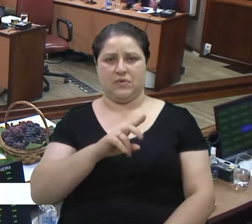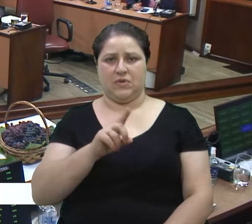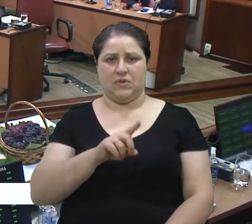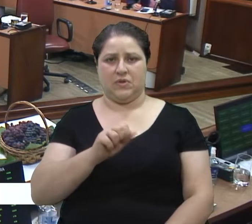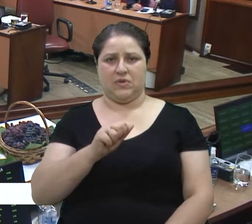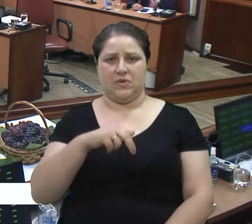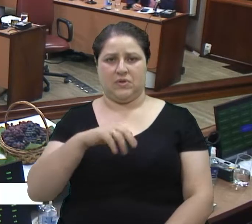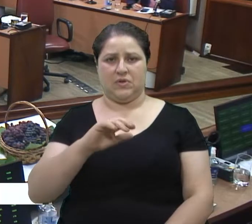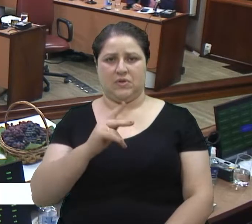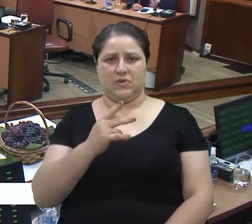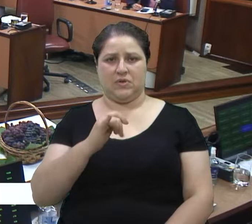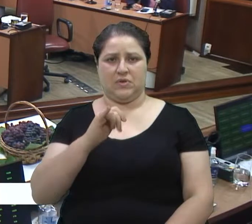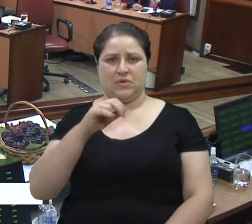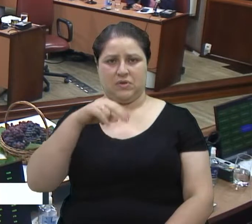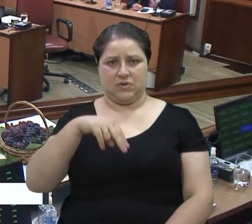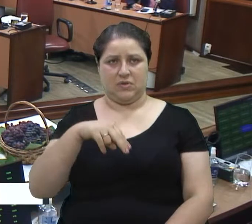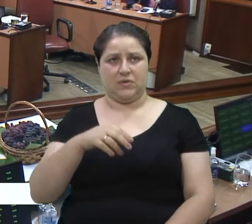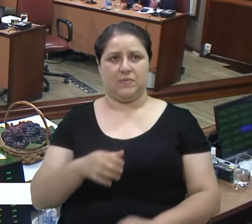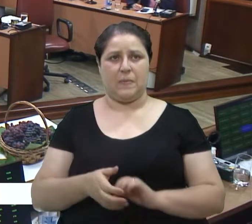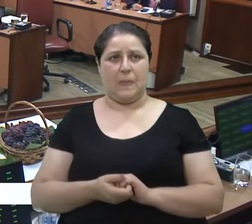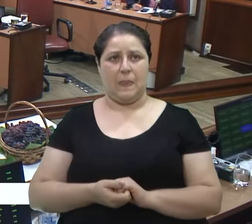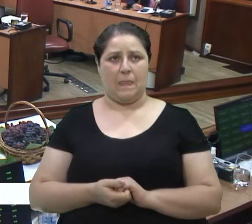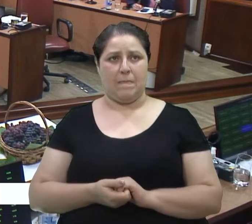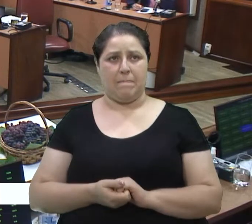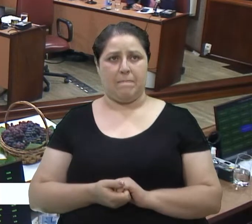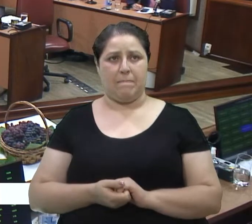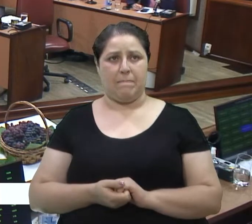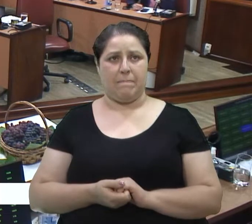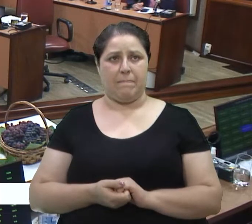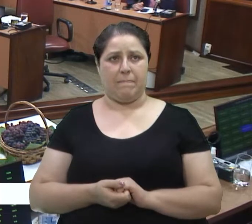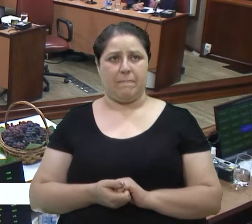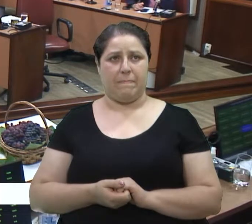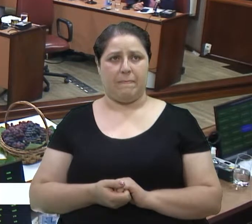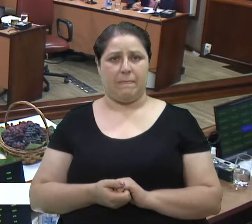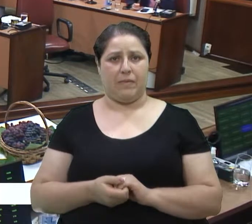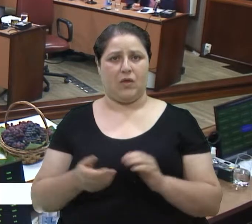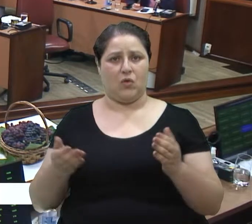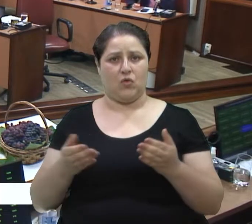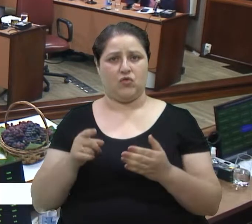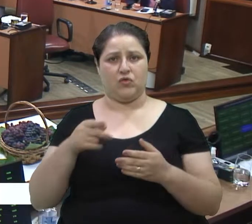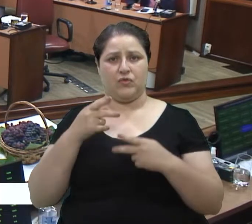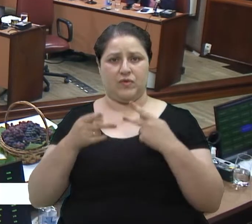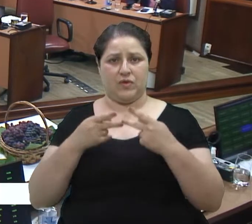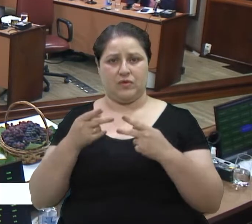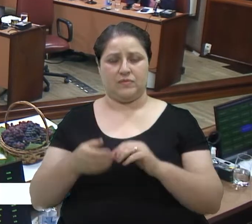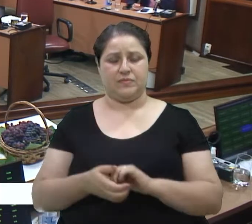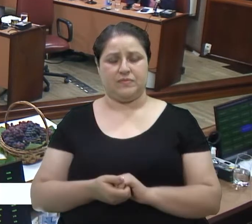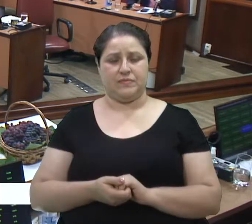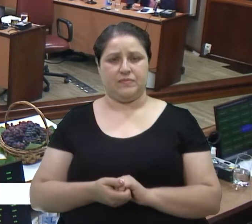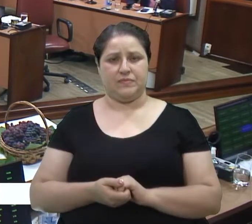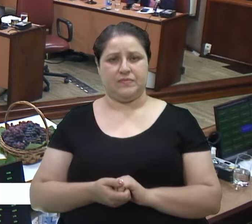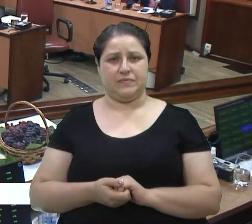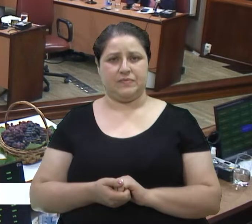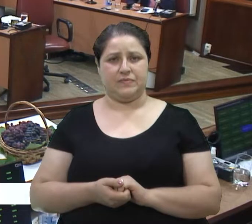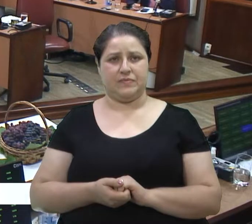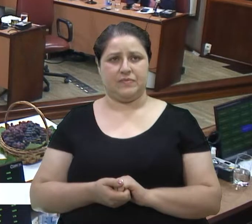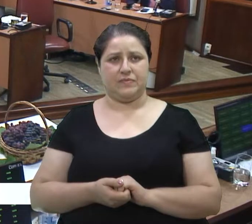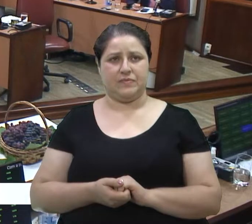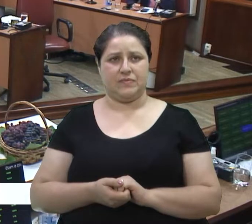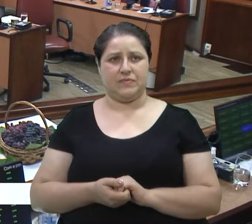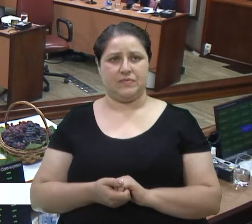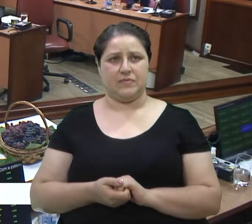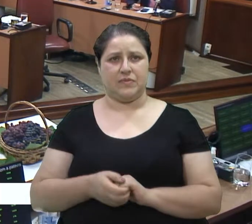sauda a tribuna, quero não me parabenizar porque hoje, da sua fala de hoje, mas mais em primeiro lugar pela semana